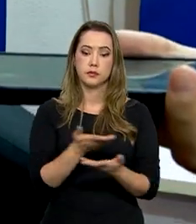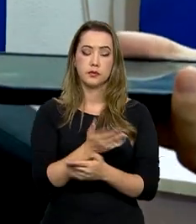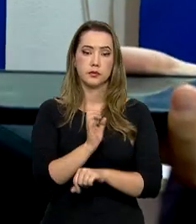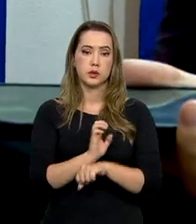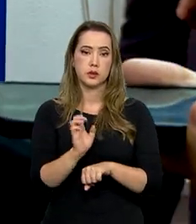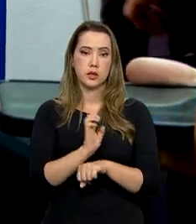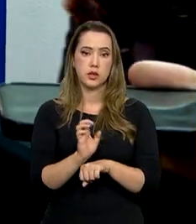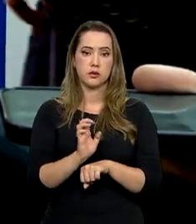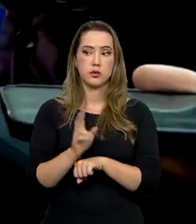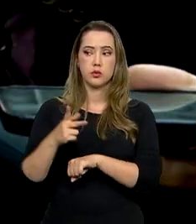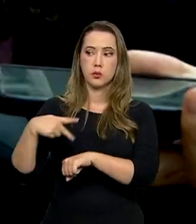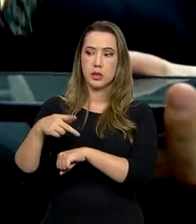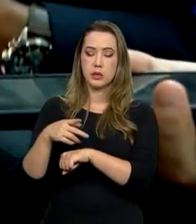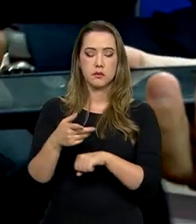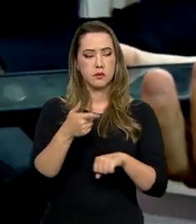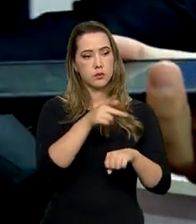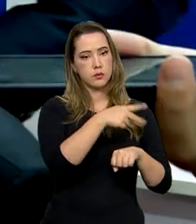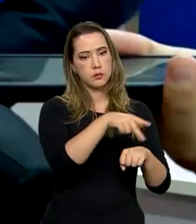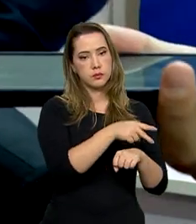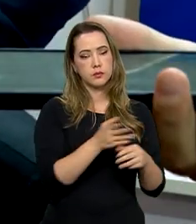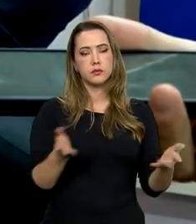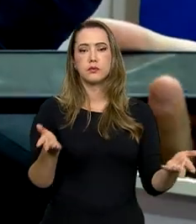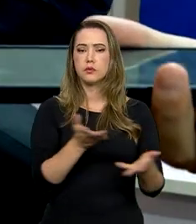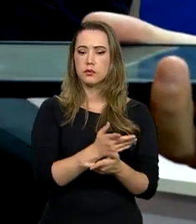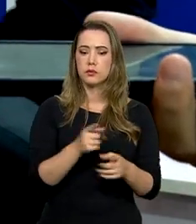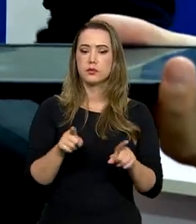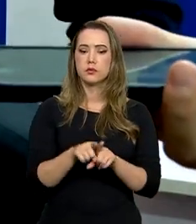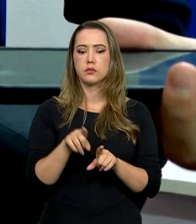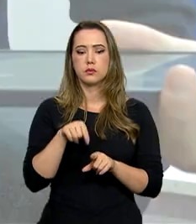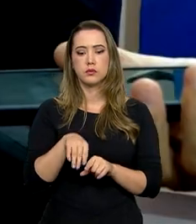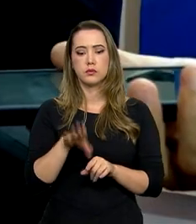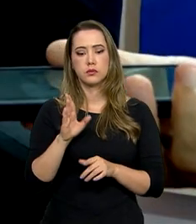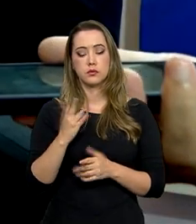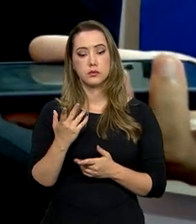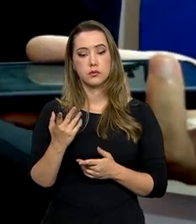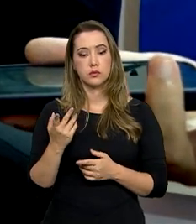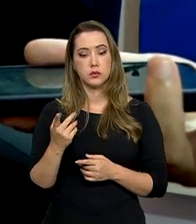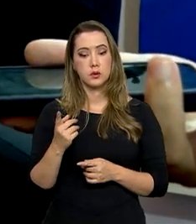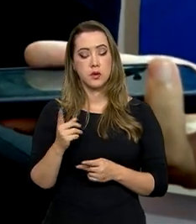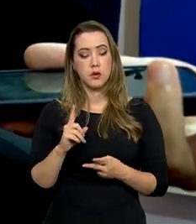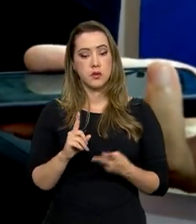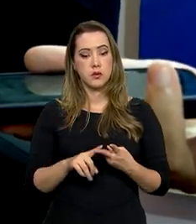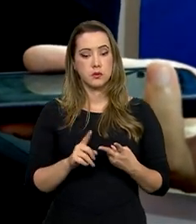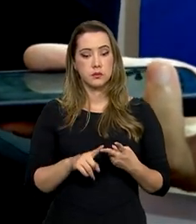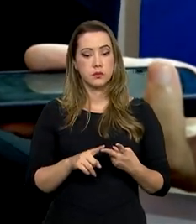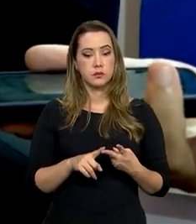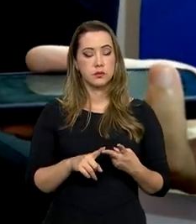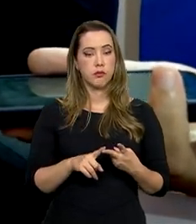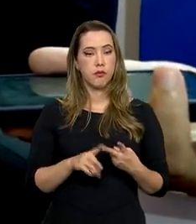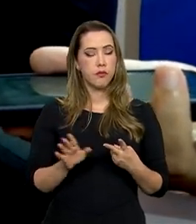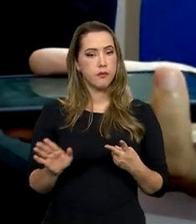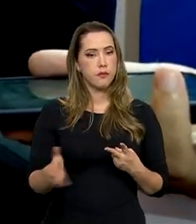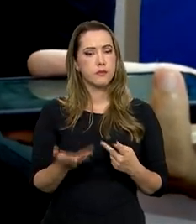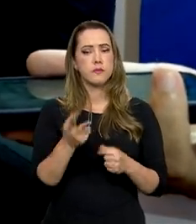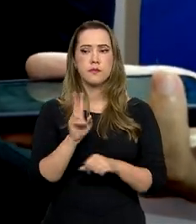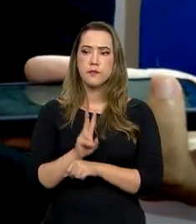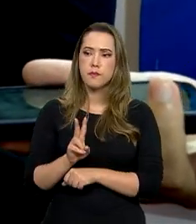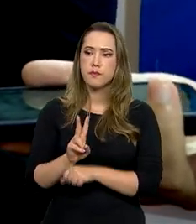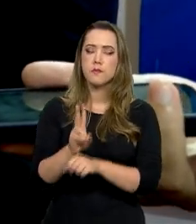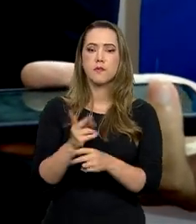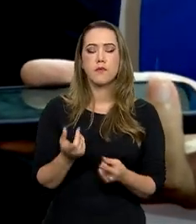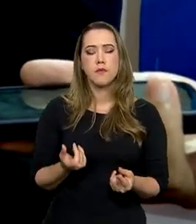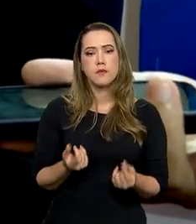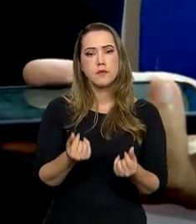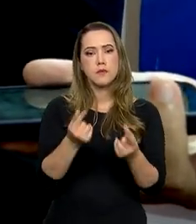estágio num país e no outro, e a cooperação entre as duas academias. O segundo acordo é um acordo de promoção e proteção de investimentos,